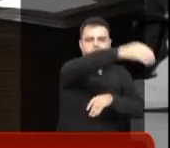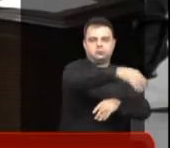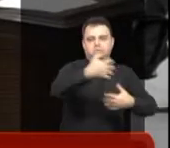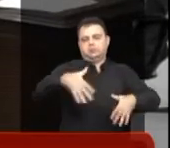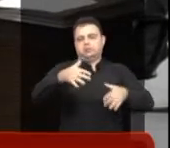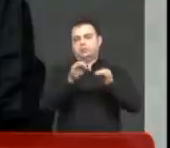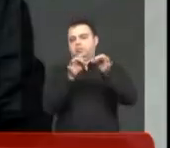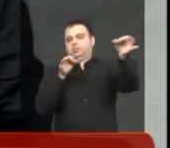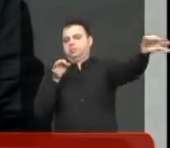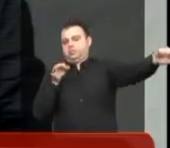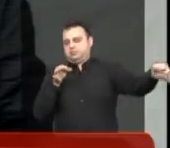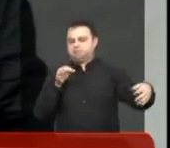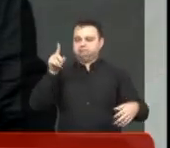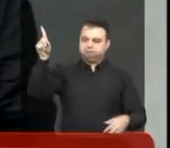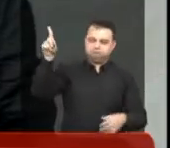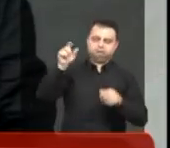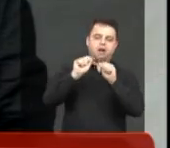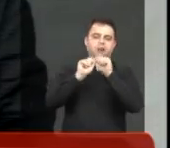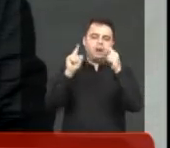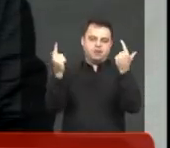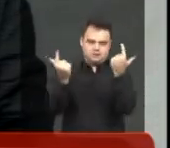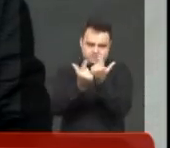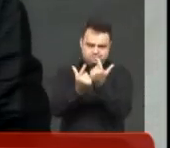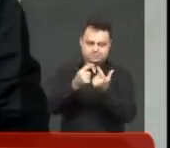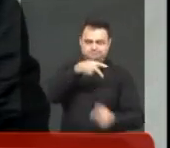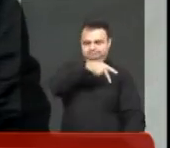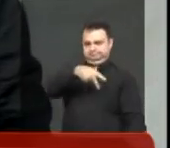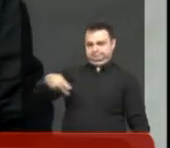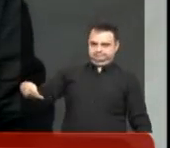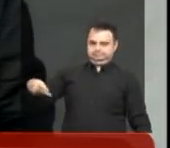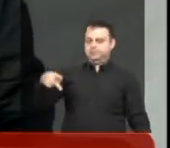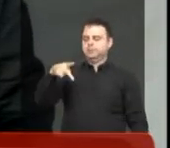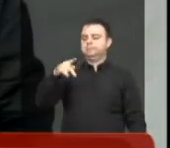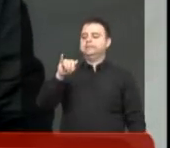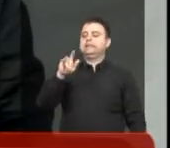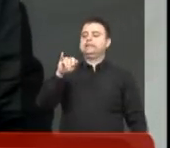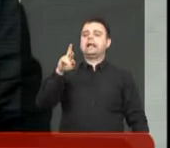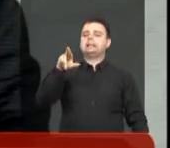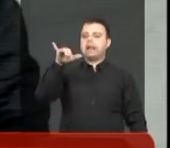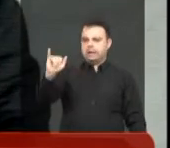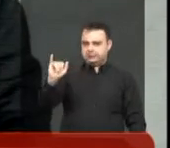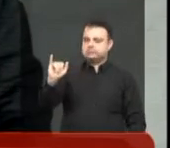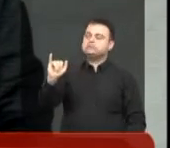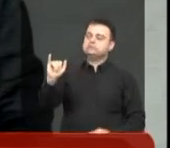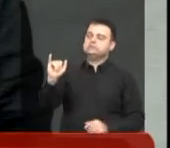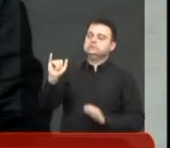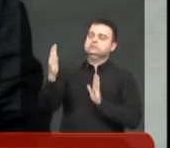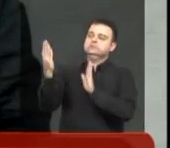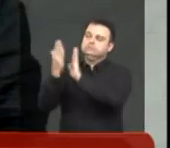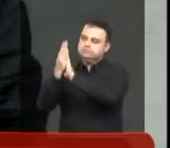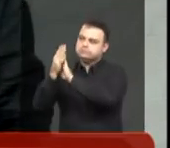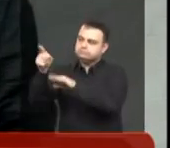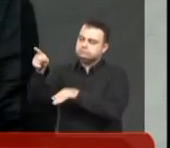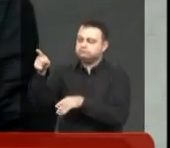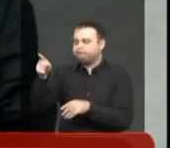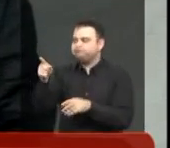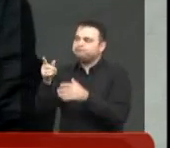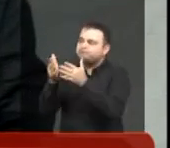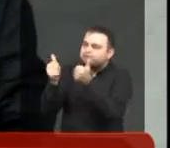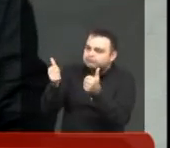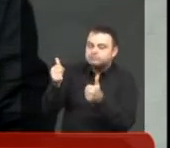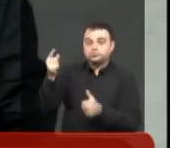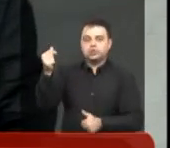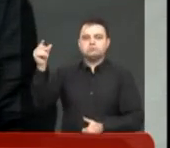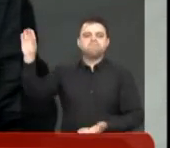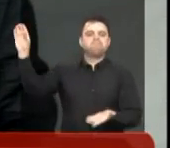junto ao governo do Estado, foi até o deputado Carlão Pignatari, presidente da Assembleia Legislativa, também quero fazer justiça, ele que intermediou